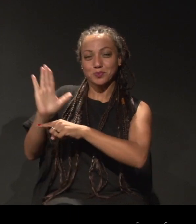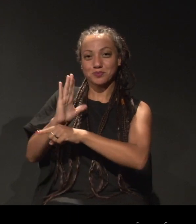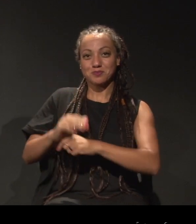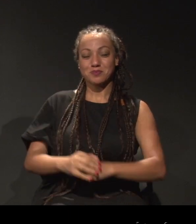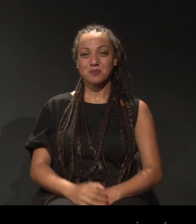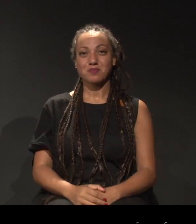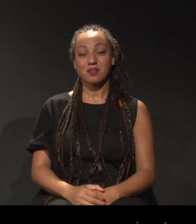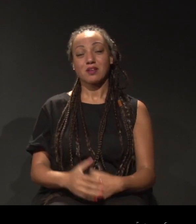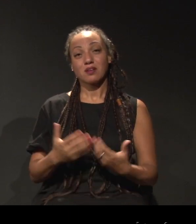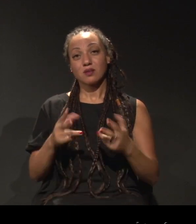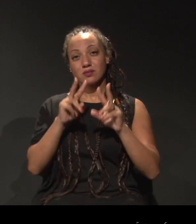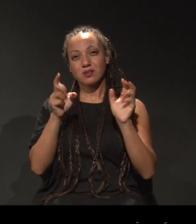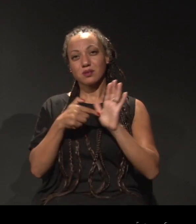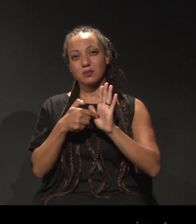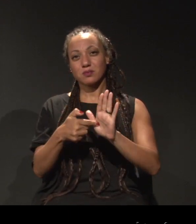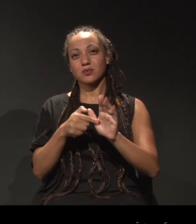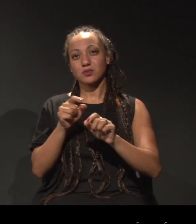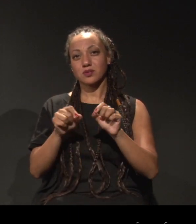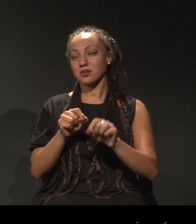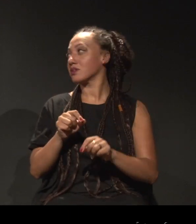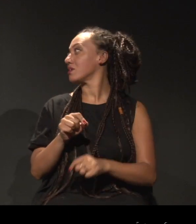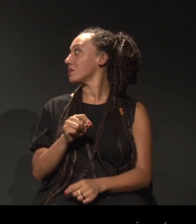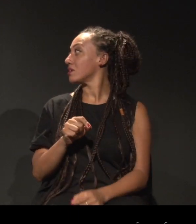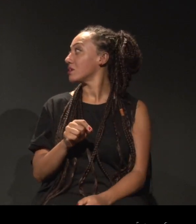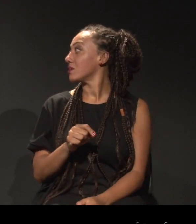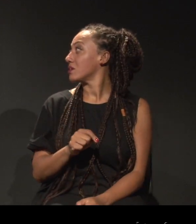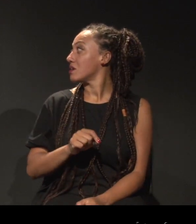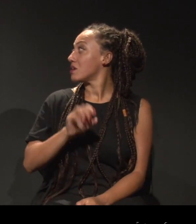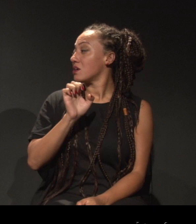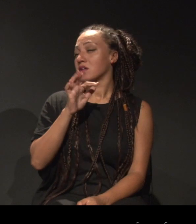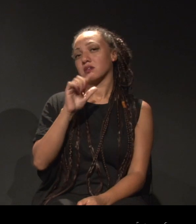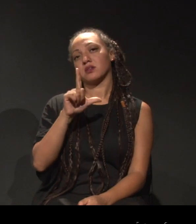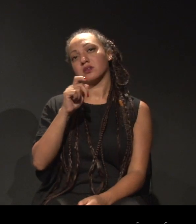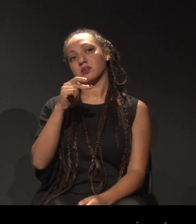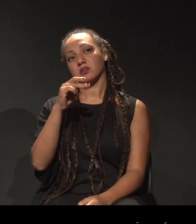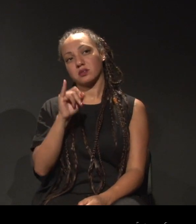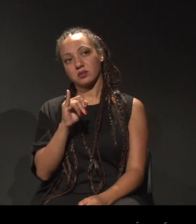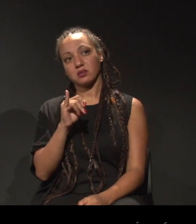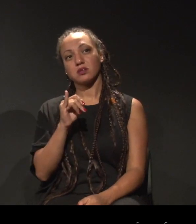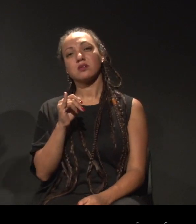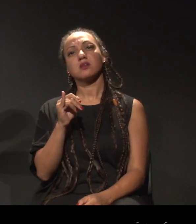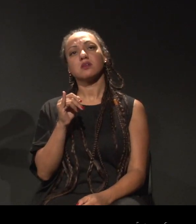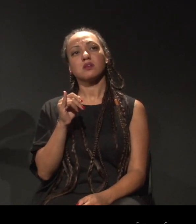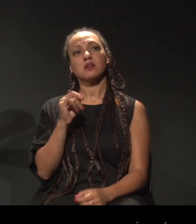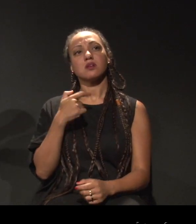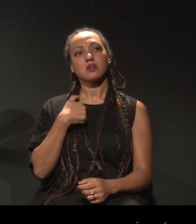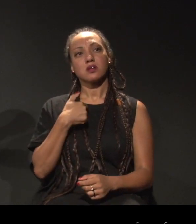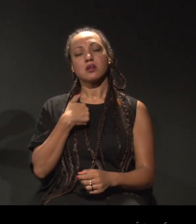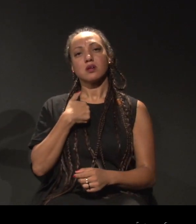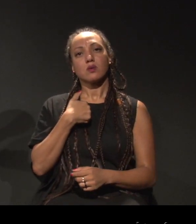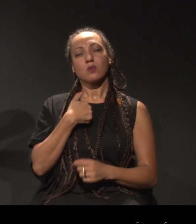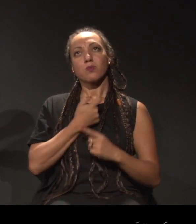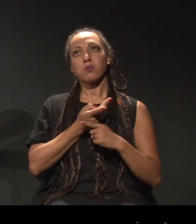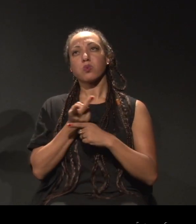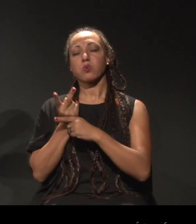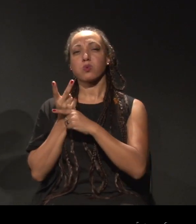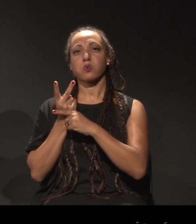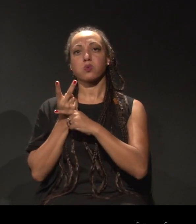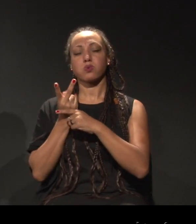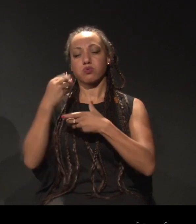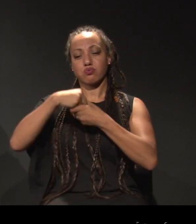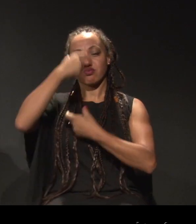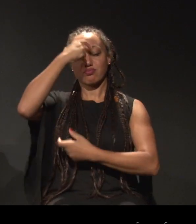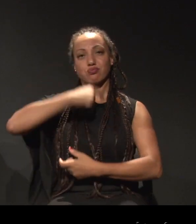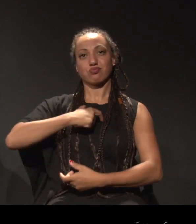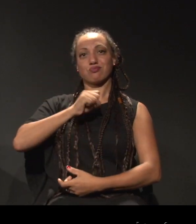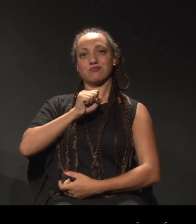Exatamente esta Eleni. E eu busco com ela esse ser que